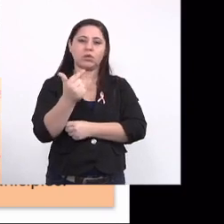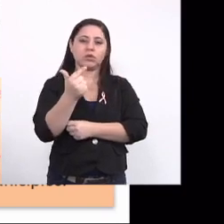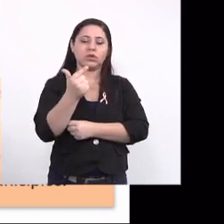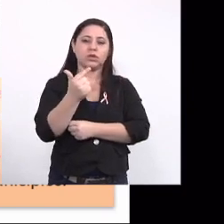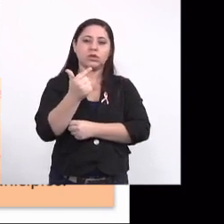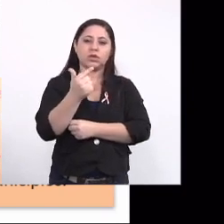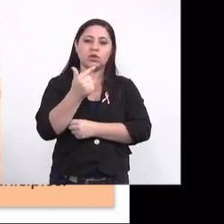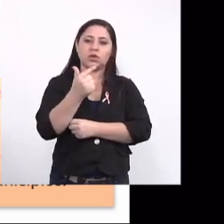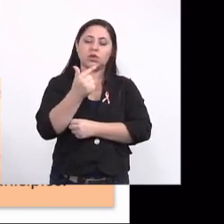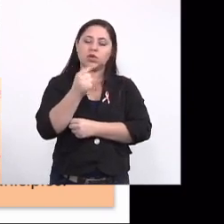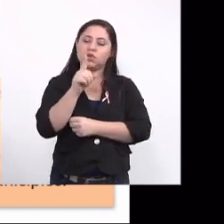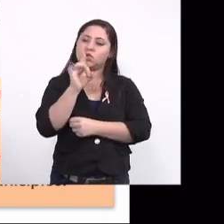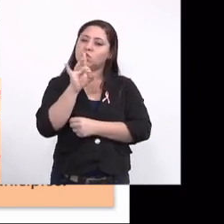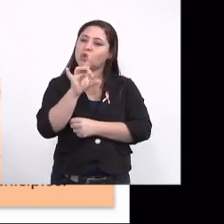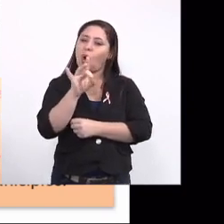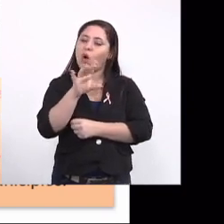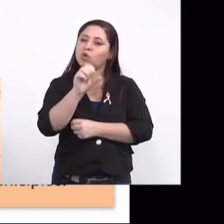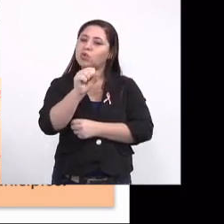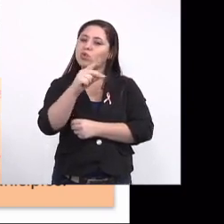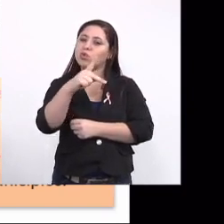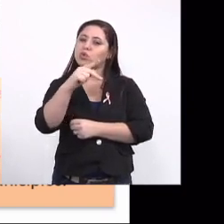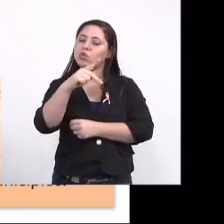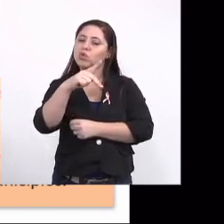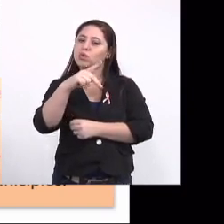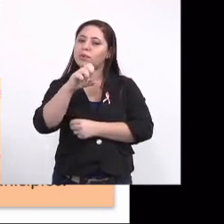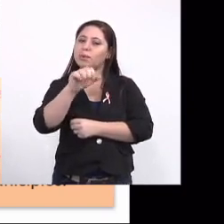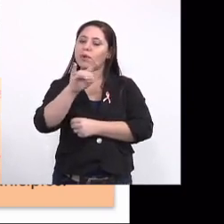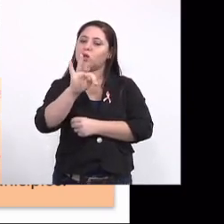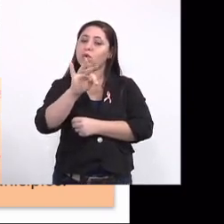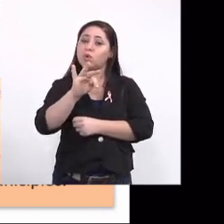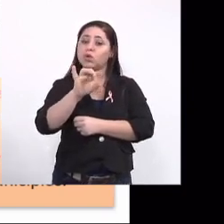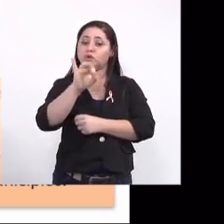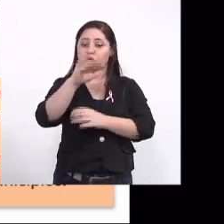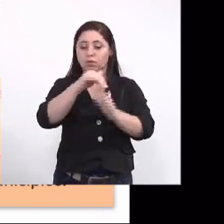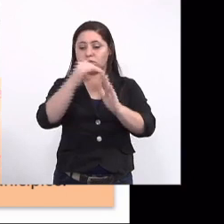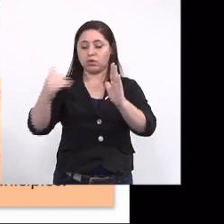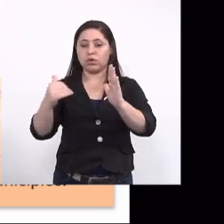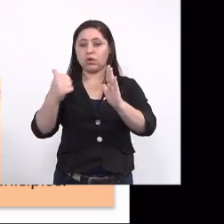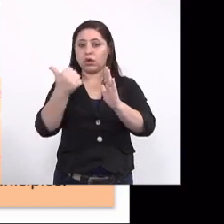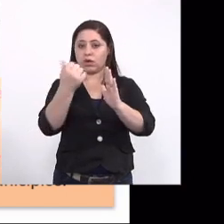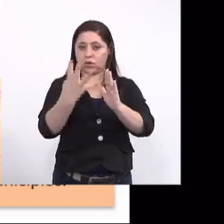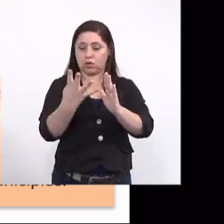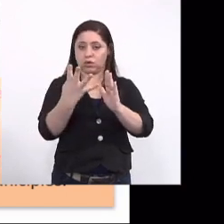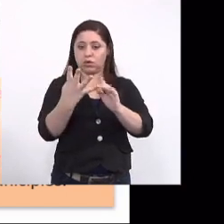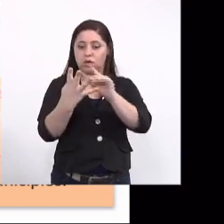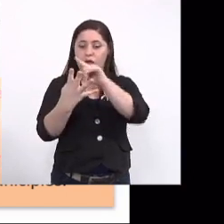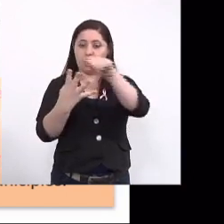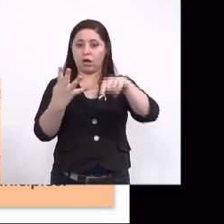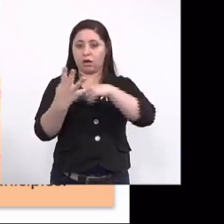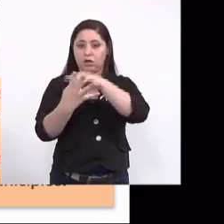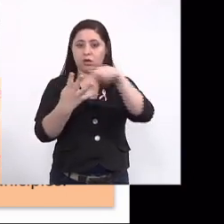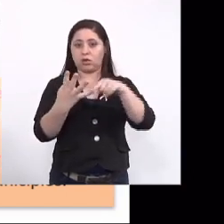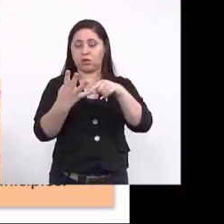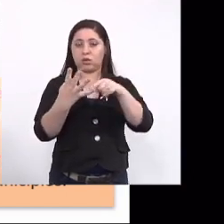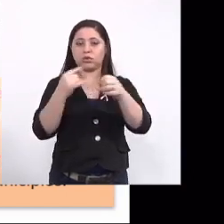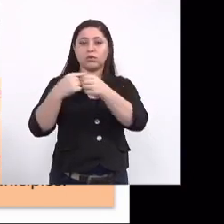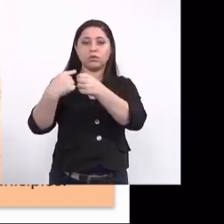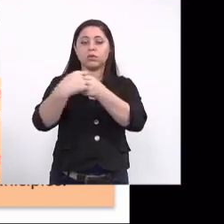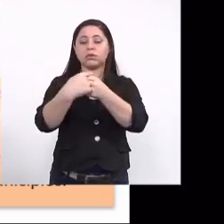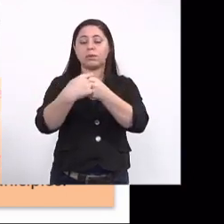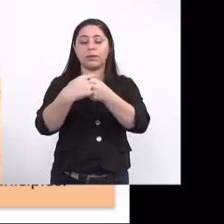suspeitos, desses suspeitos a gente tirou só 14, e esses suspeitos aqui estão distribuídos em 14